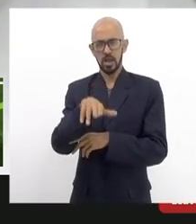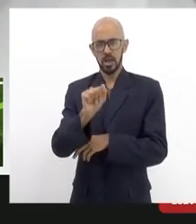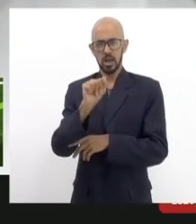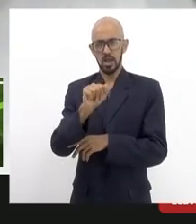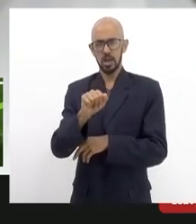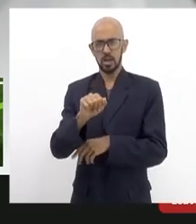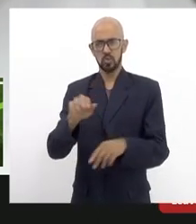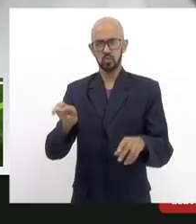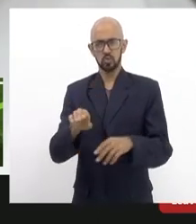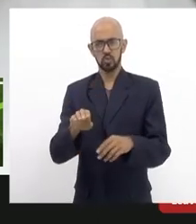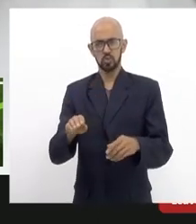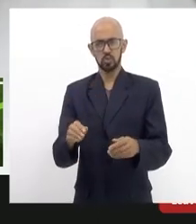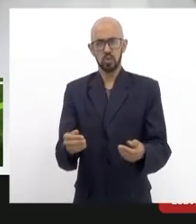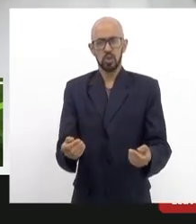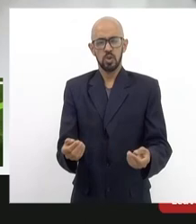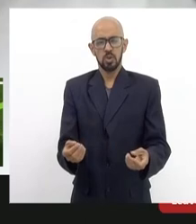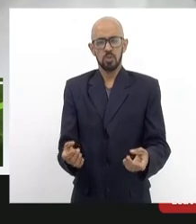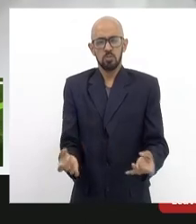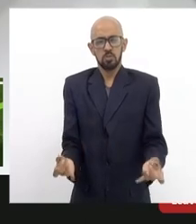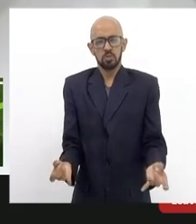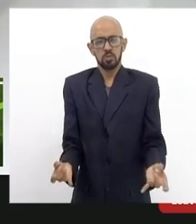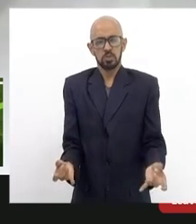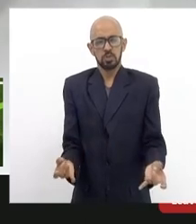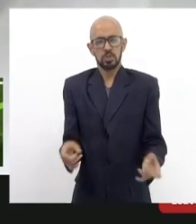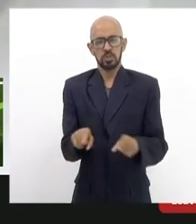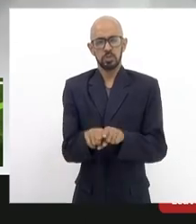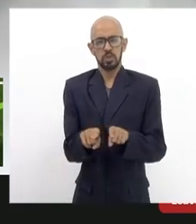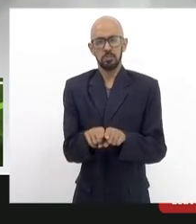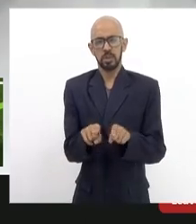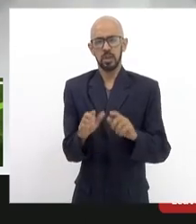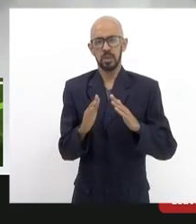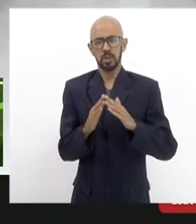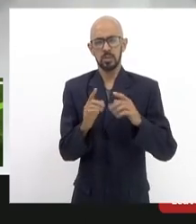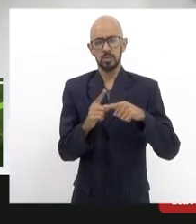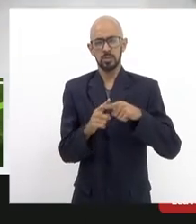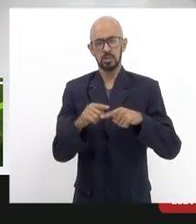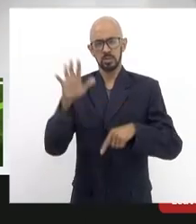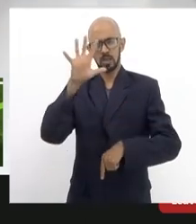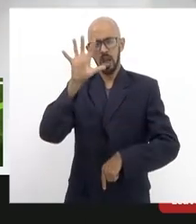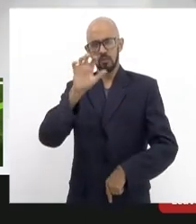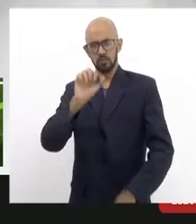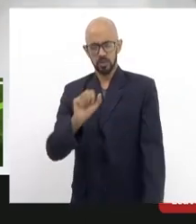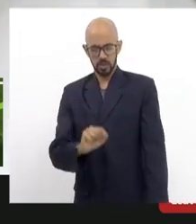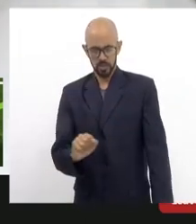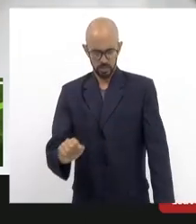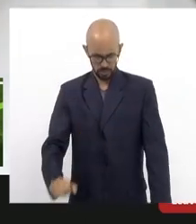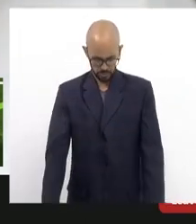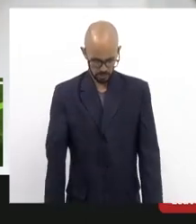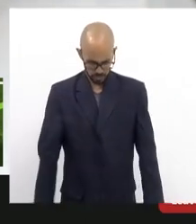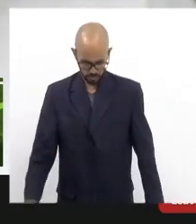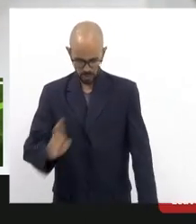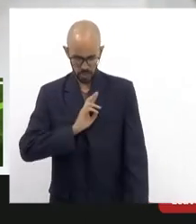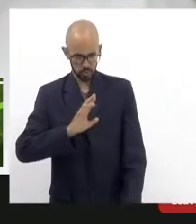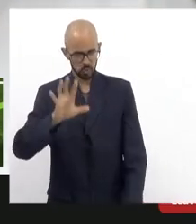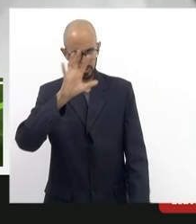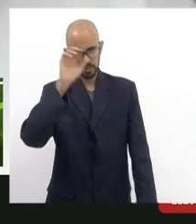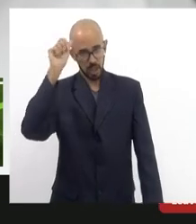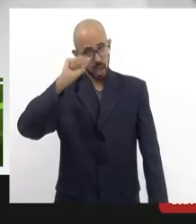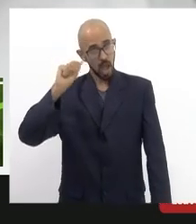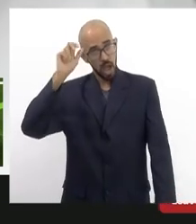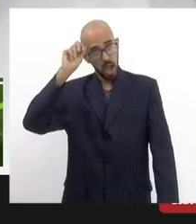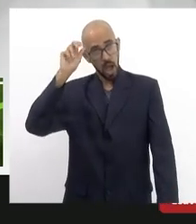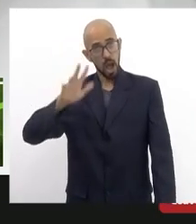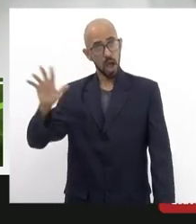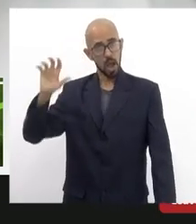igrejas de de origem africana ou seja as igrejas que se organizam aqui